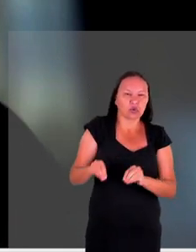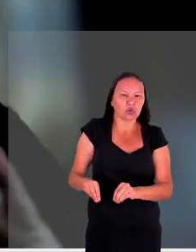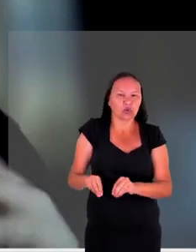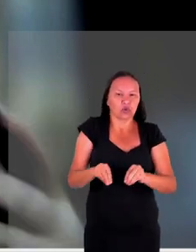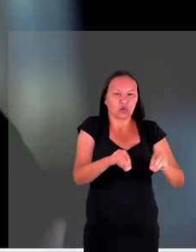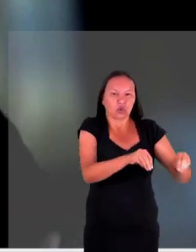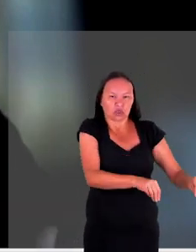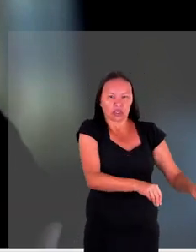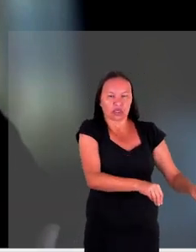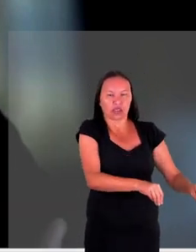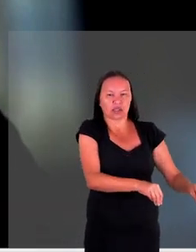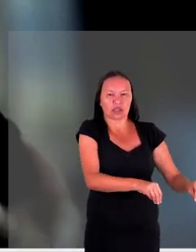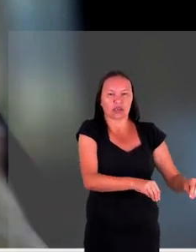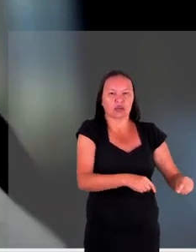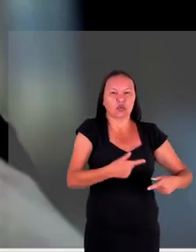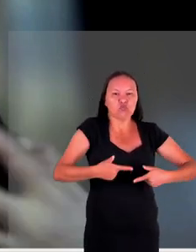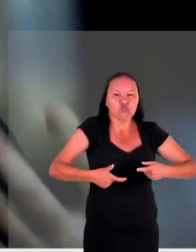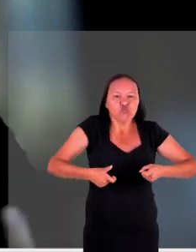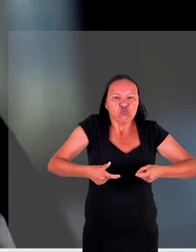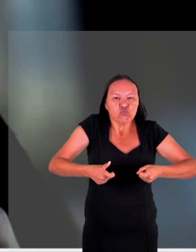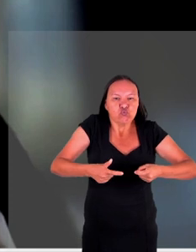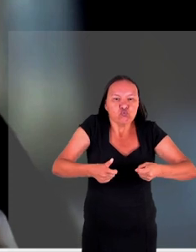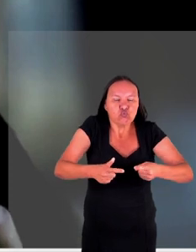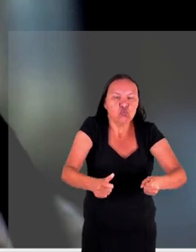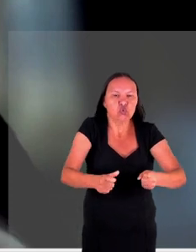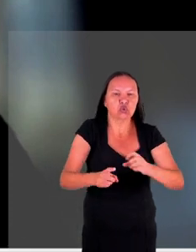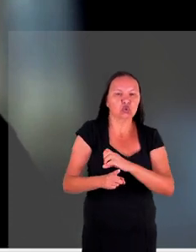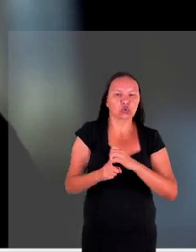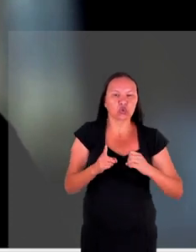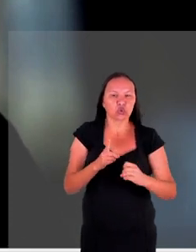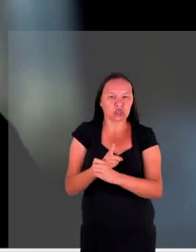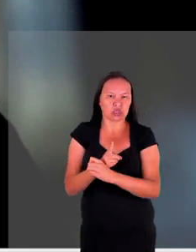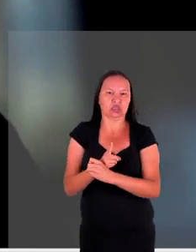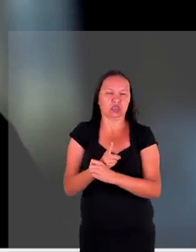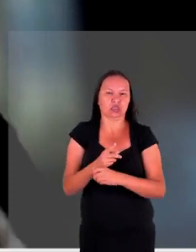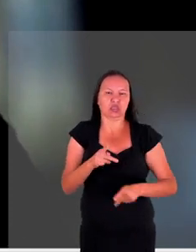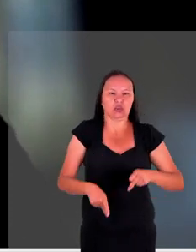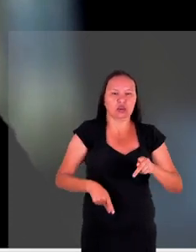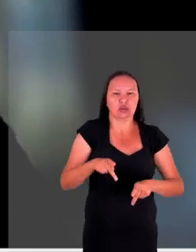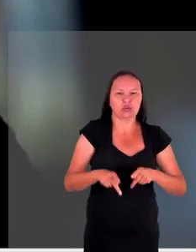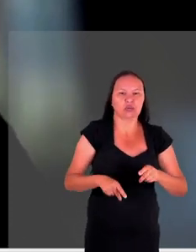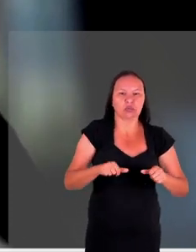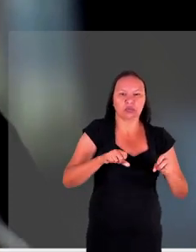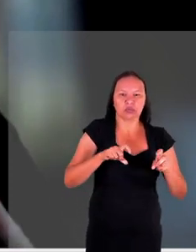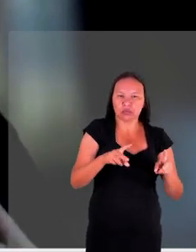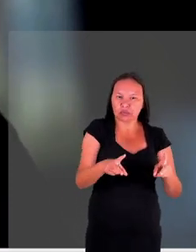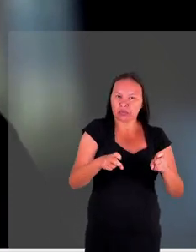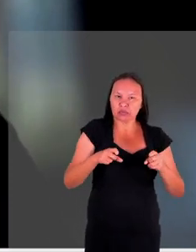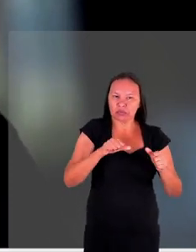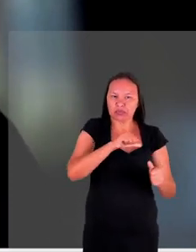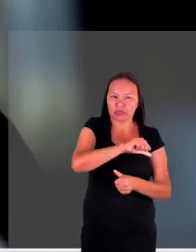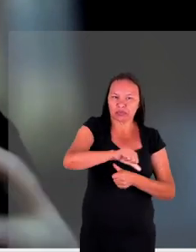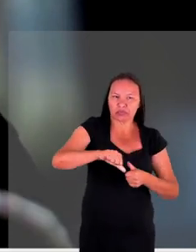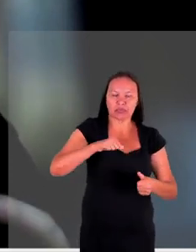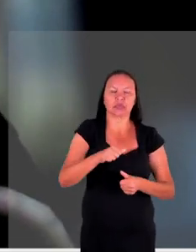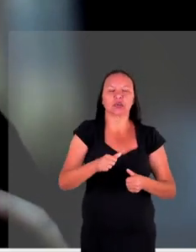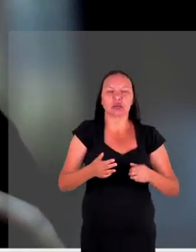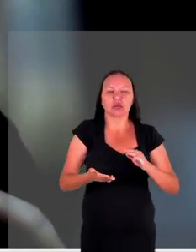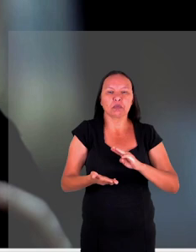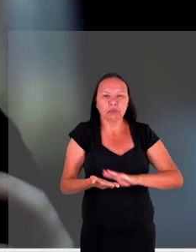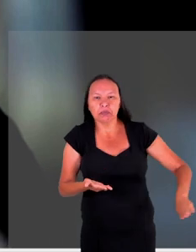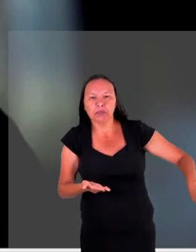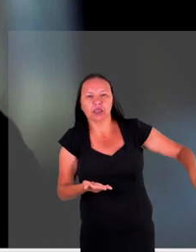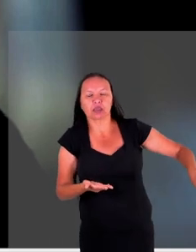mas numa guerra toda uma população vai sofrer diferentes níveis de trauma e de perda